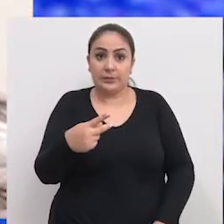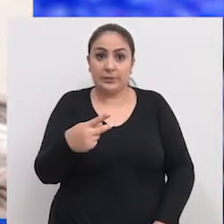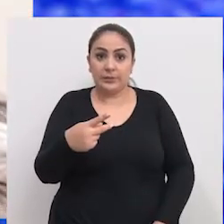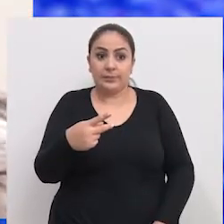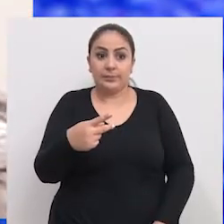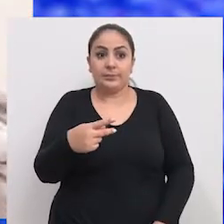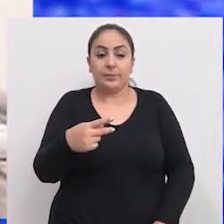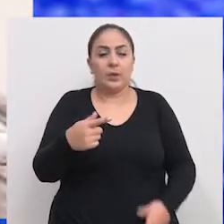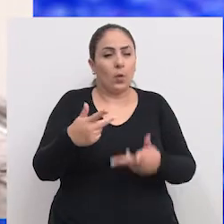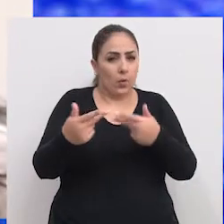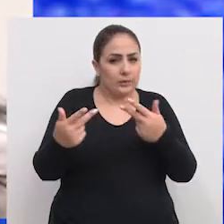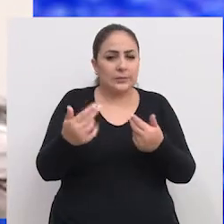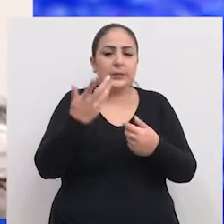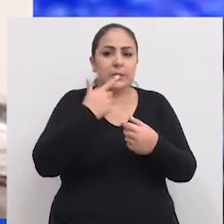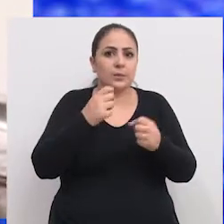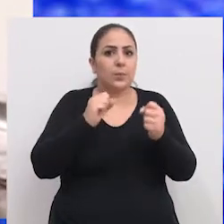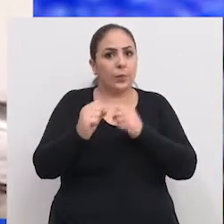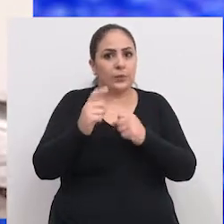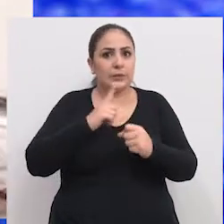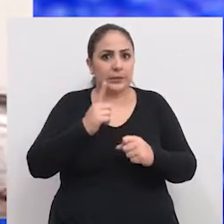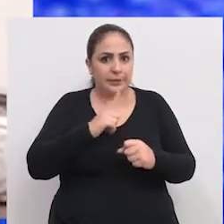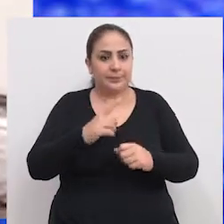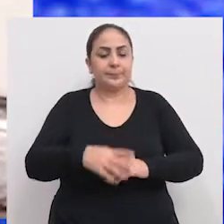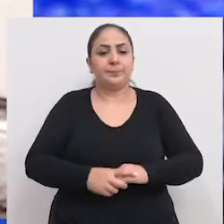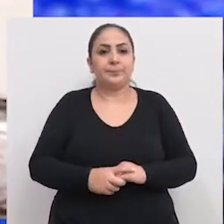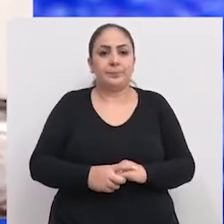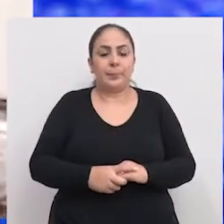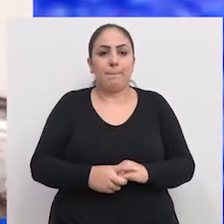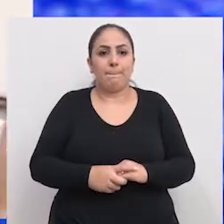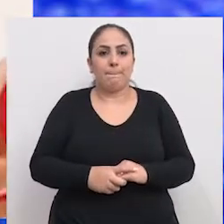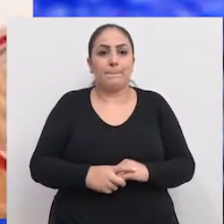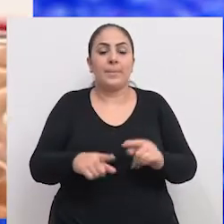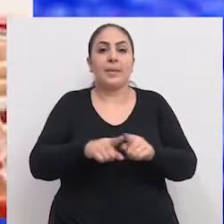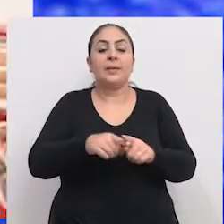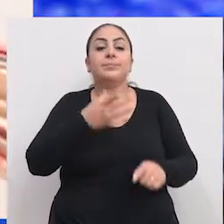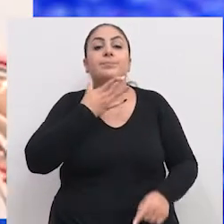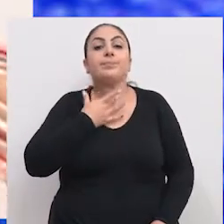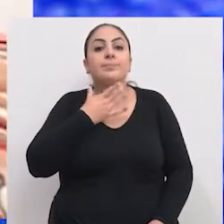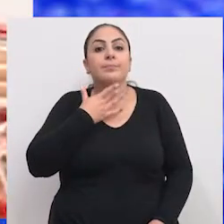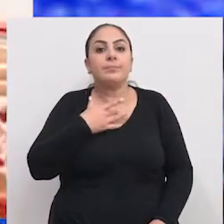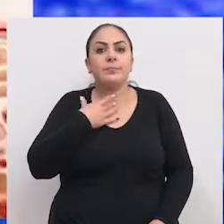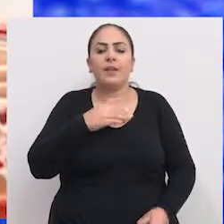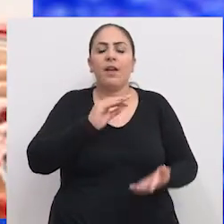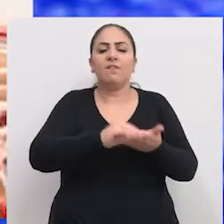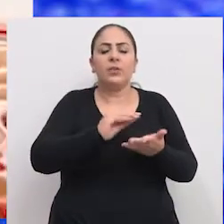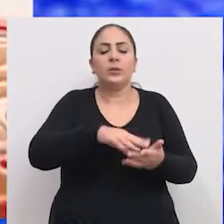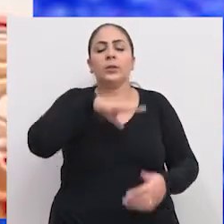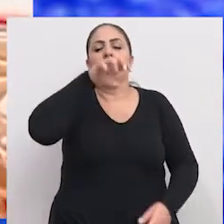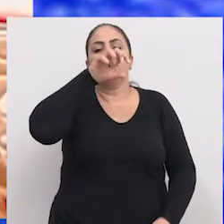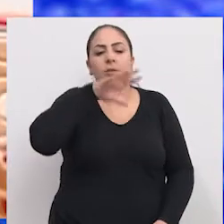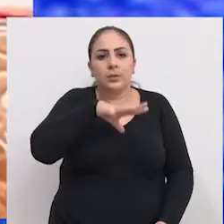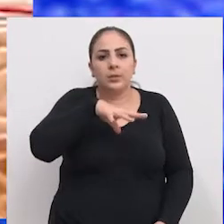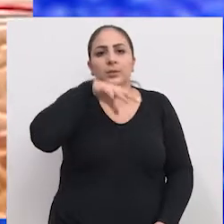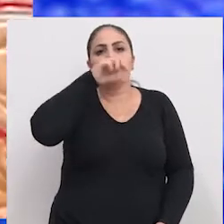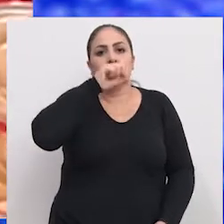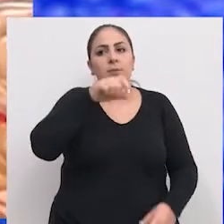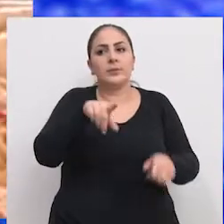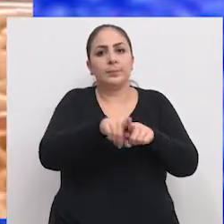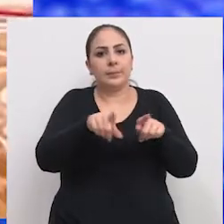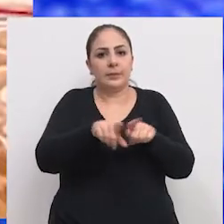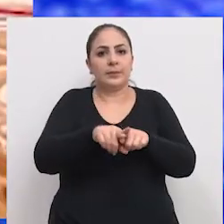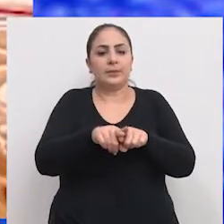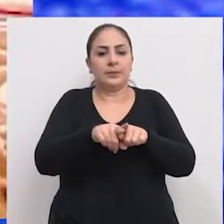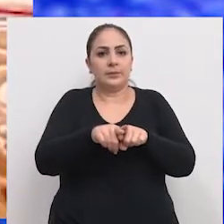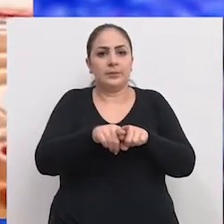sintomas se a criança apresentar. Também a garganta, né? Falta de ar, imediata,